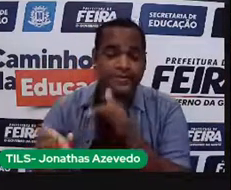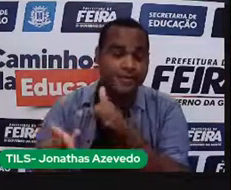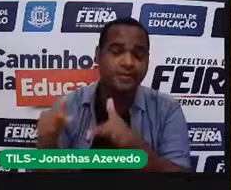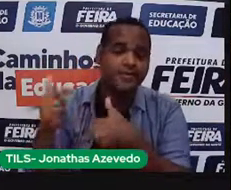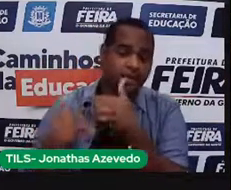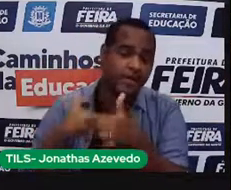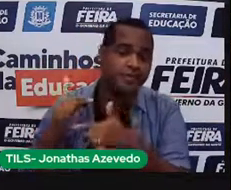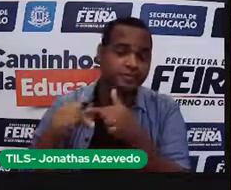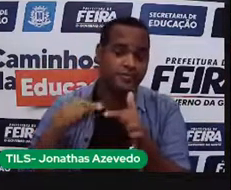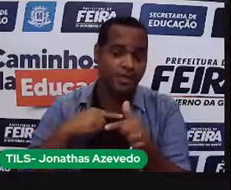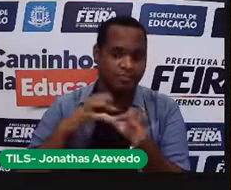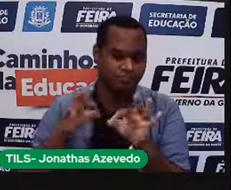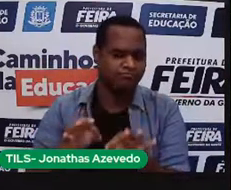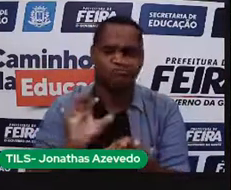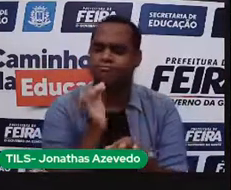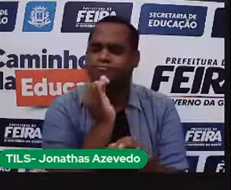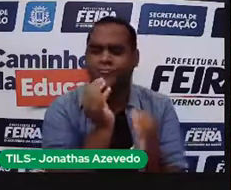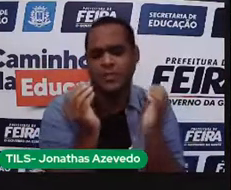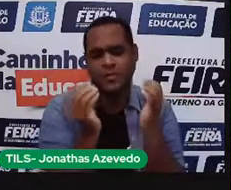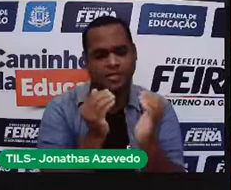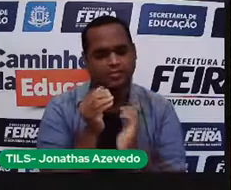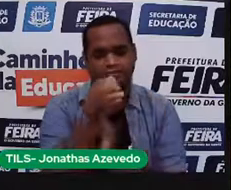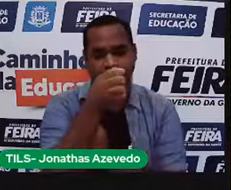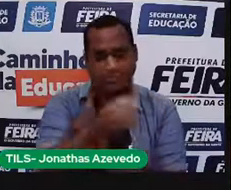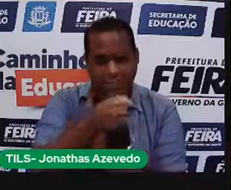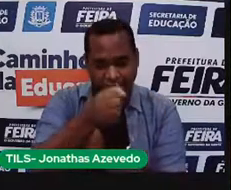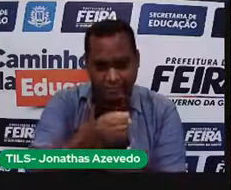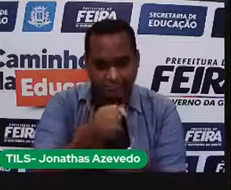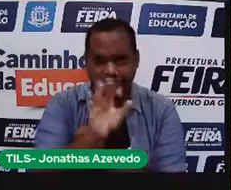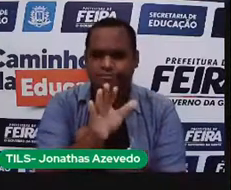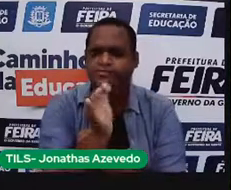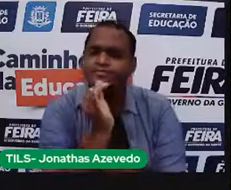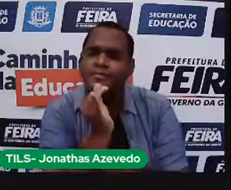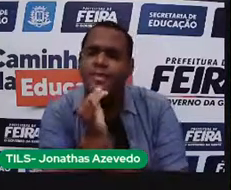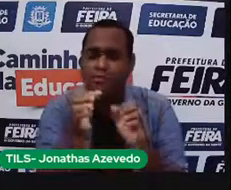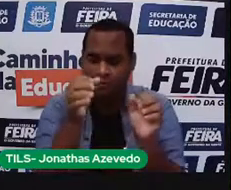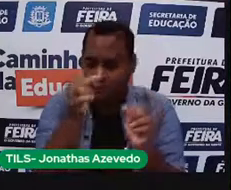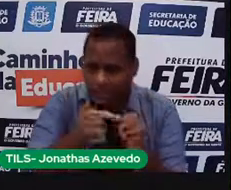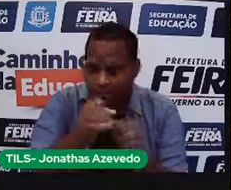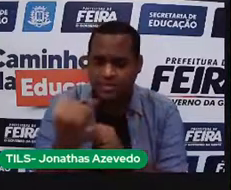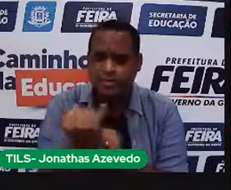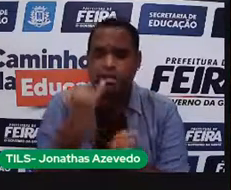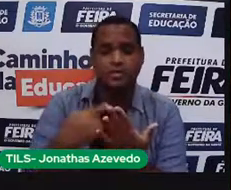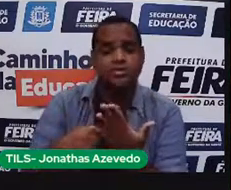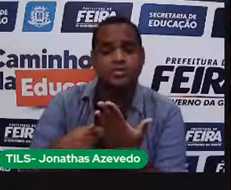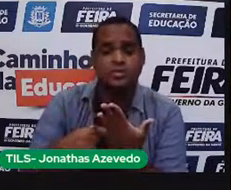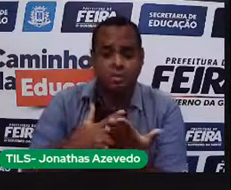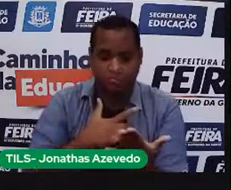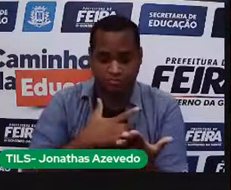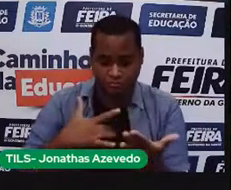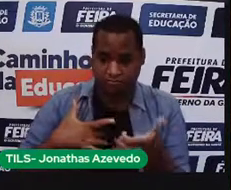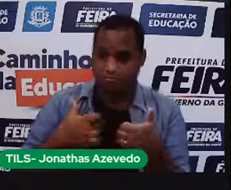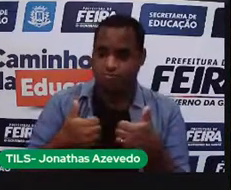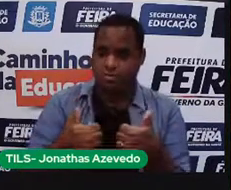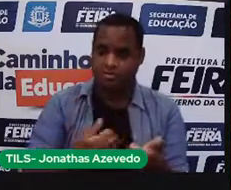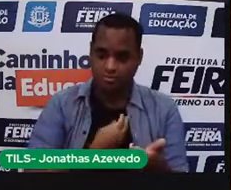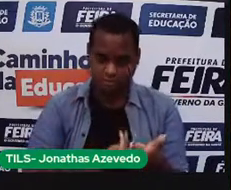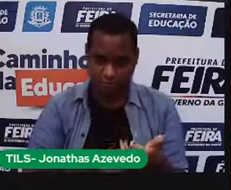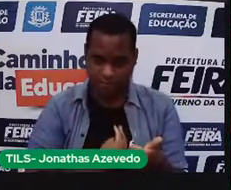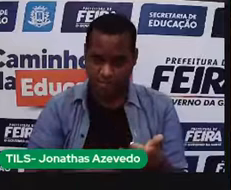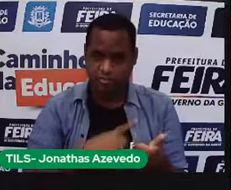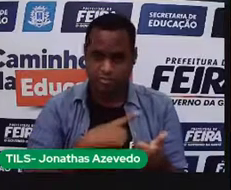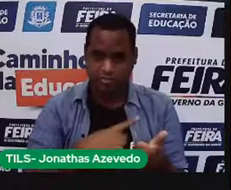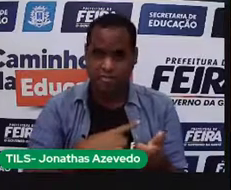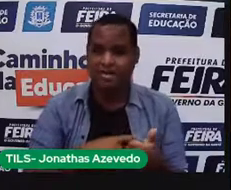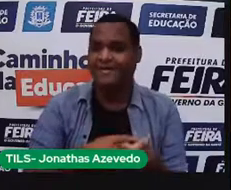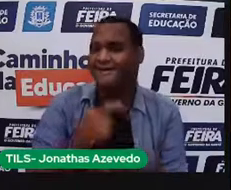quando a gente quer o leite, né? A gente precisa do leite para a nossa vida, né? Porque o leite, ele tem alguns nutrientes, tem o cálcio, que é